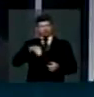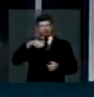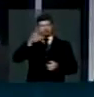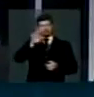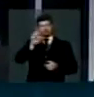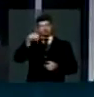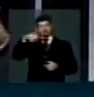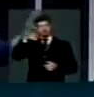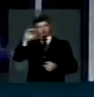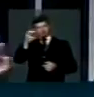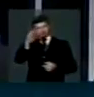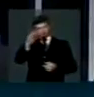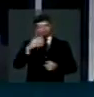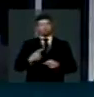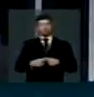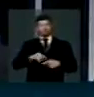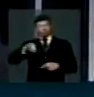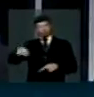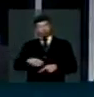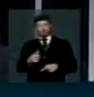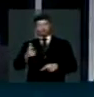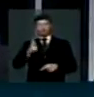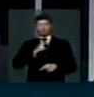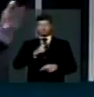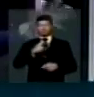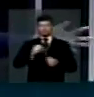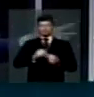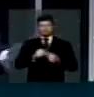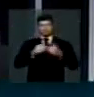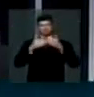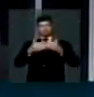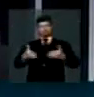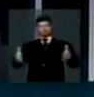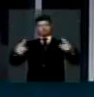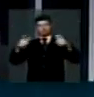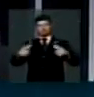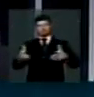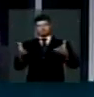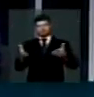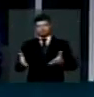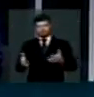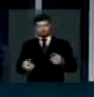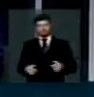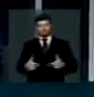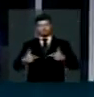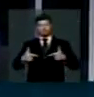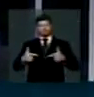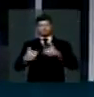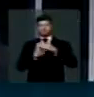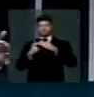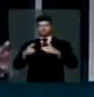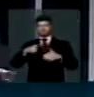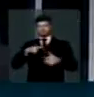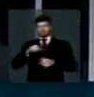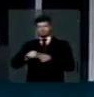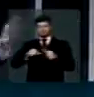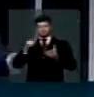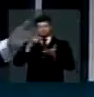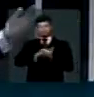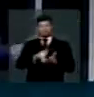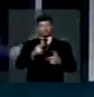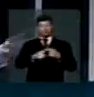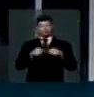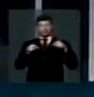Franco pela oportunidade que teve de abrir esse espaço à iniciativa privada, que para